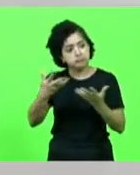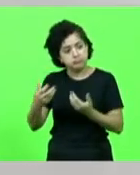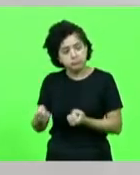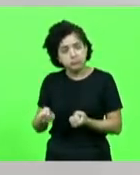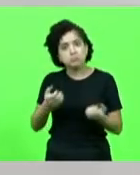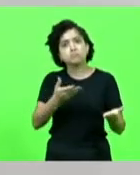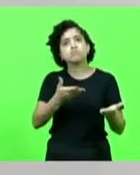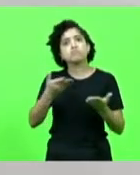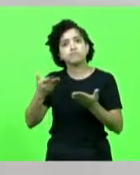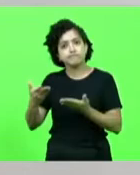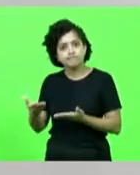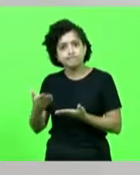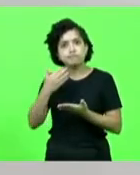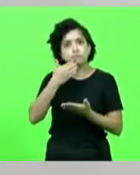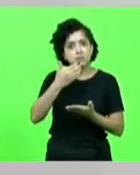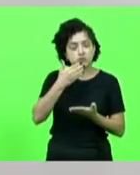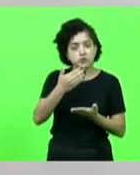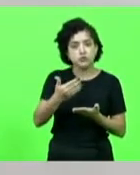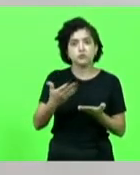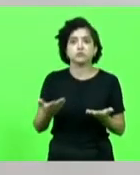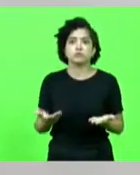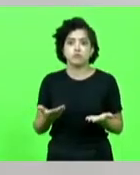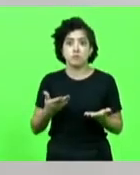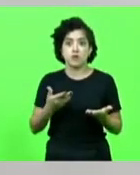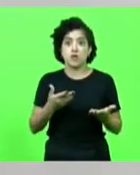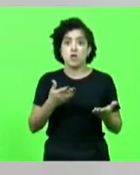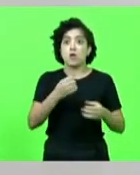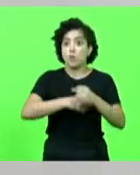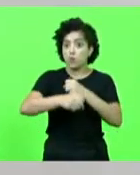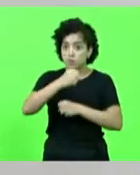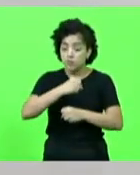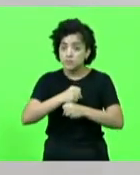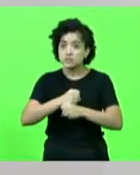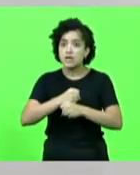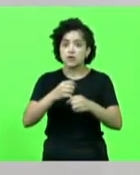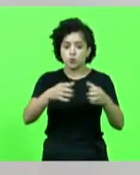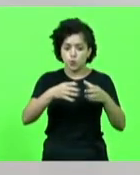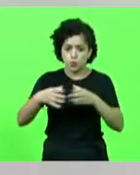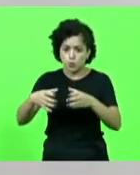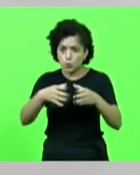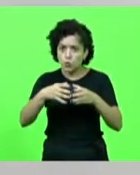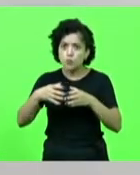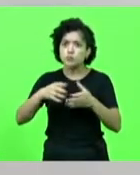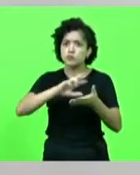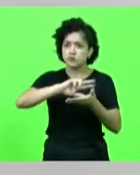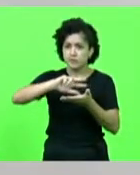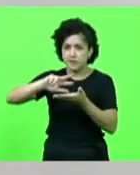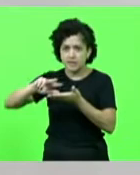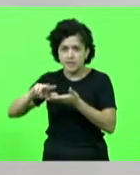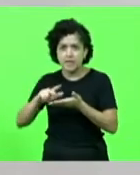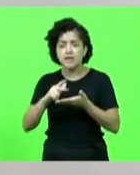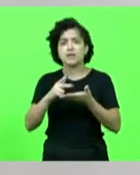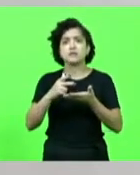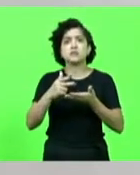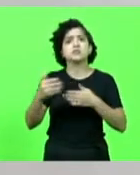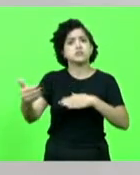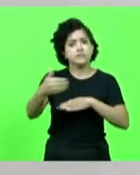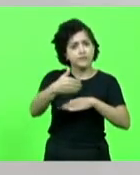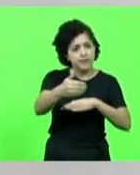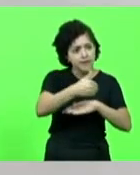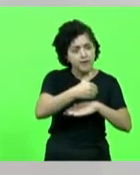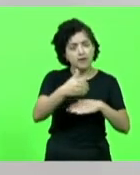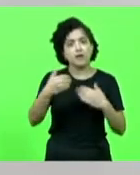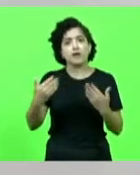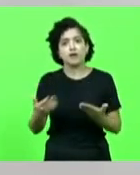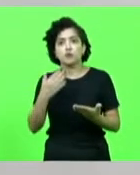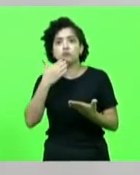receber as suas reivindicações. Ano passado, diversas categorias fizeram isso aqui, em prol das suas demandas, em prol das